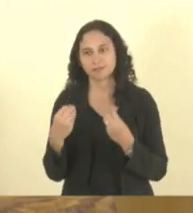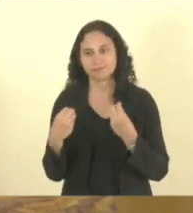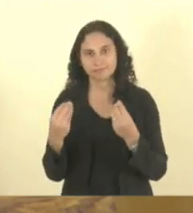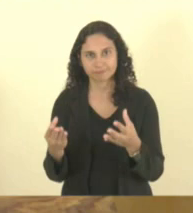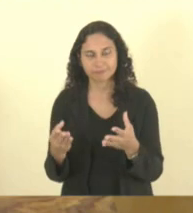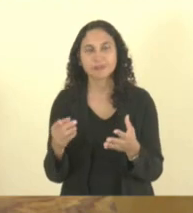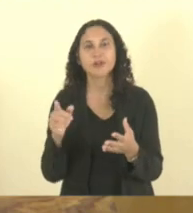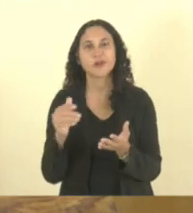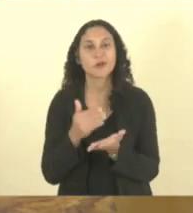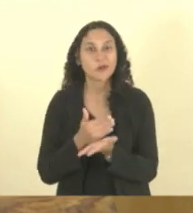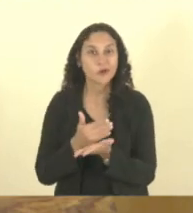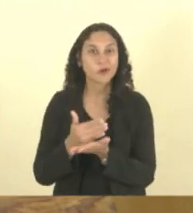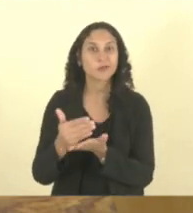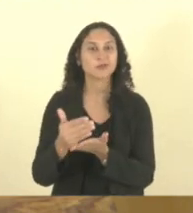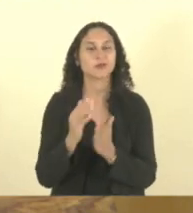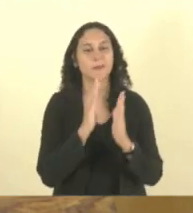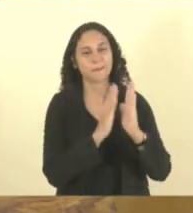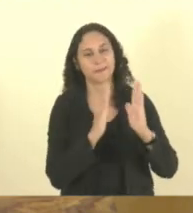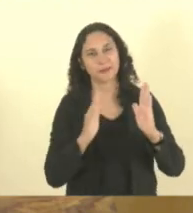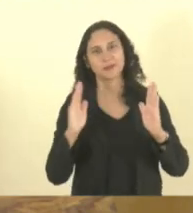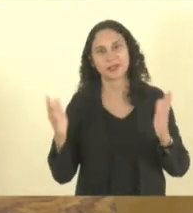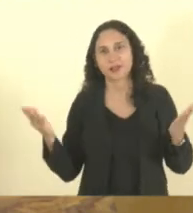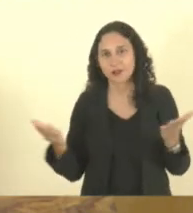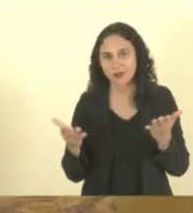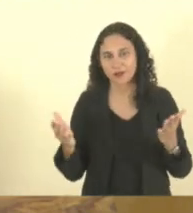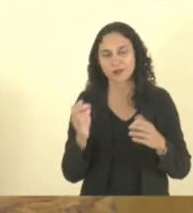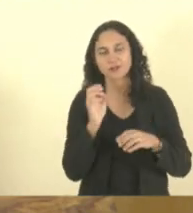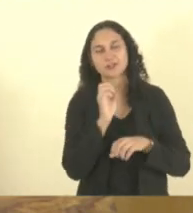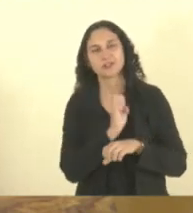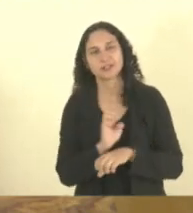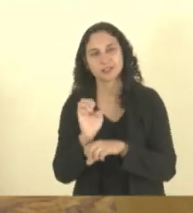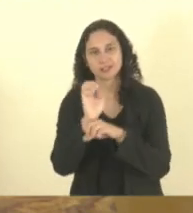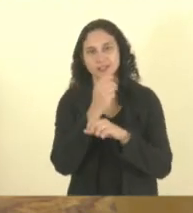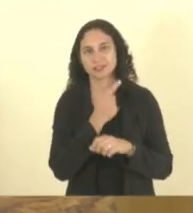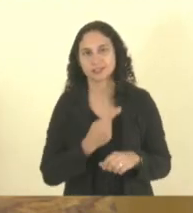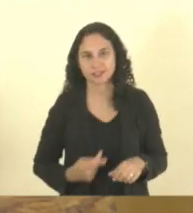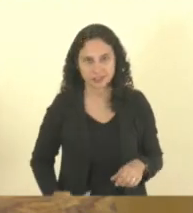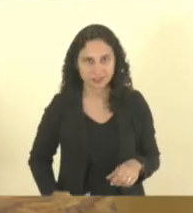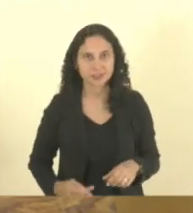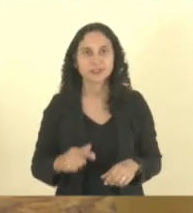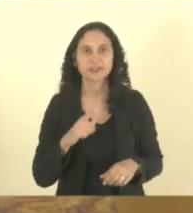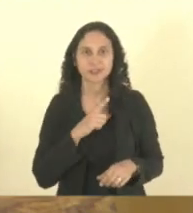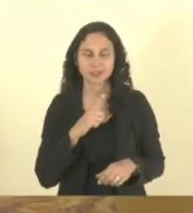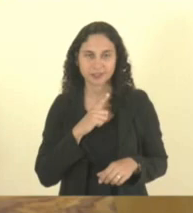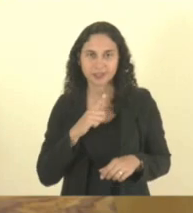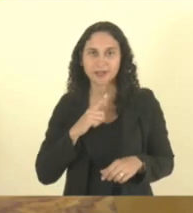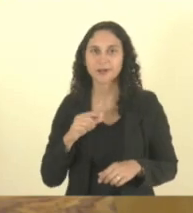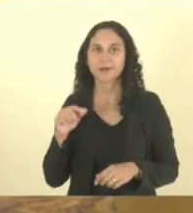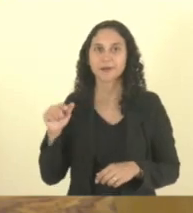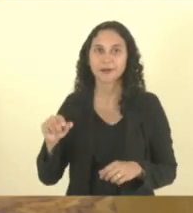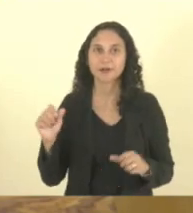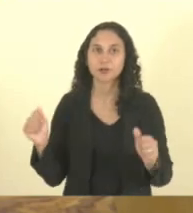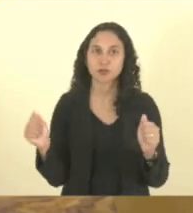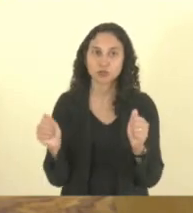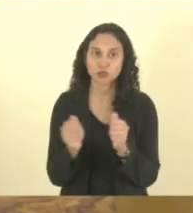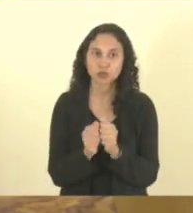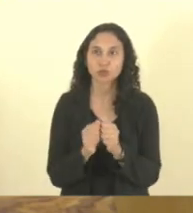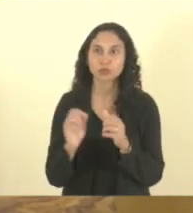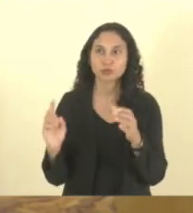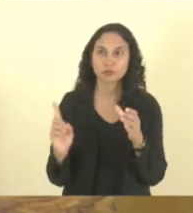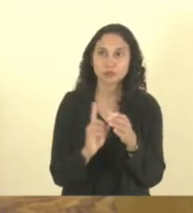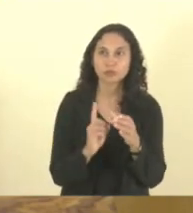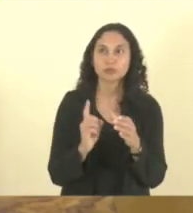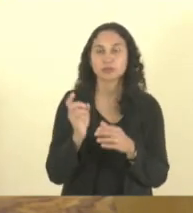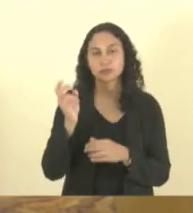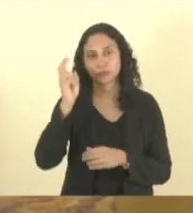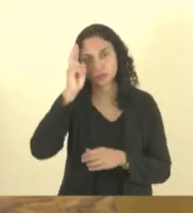que foi e o início da atual Biblioteca Pública Estadual Levi Curso da Rocha, membro do Instituto Histórico e Geográfico a partir